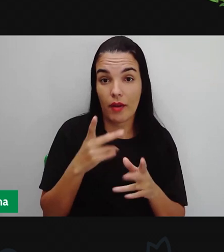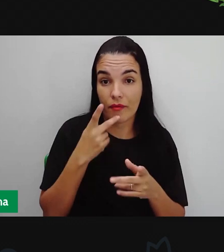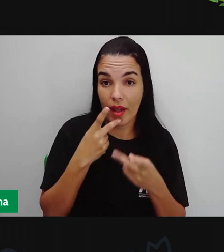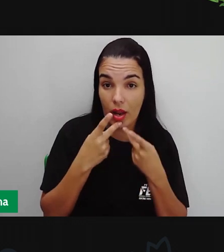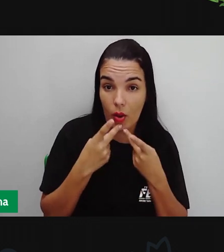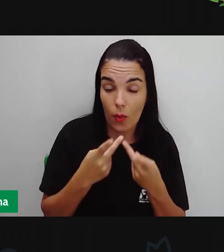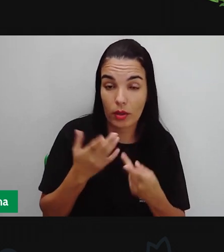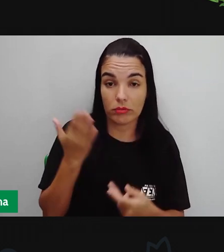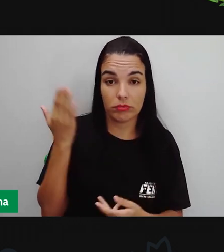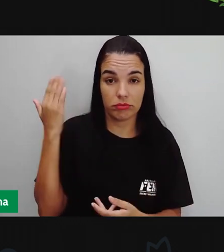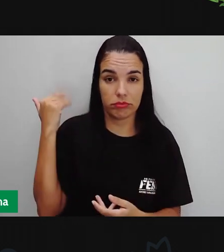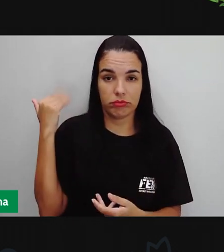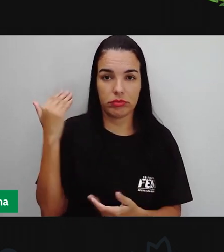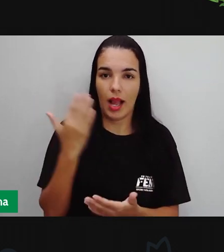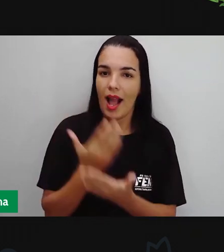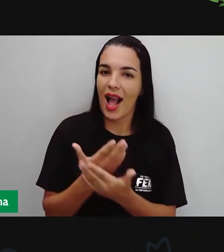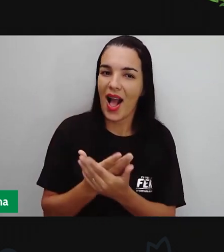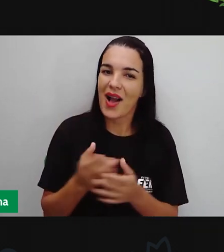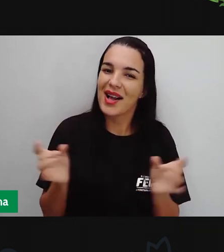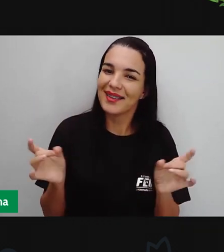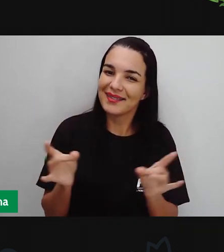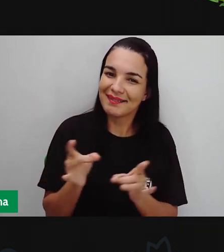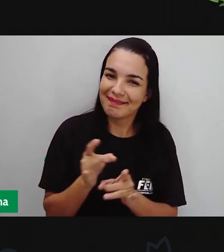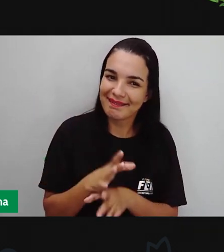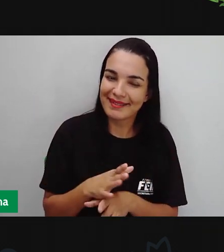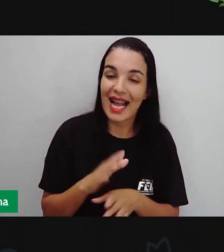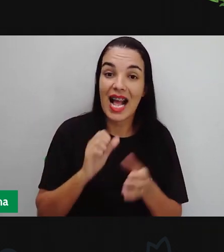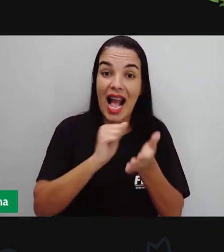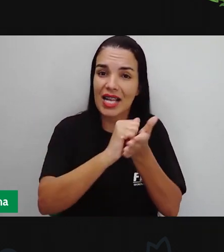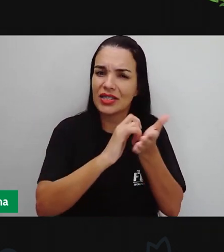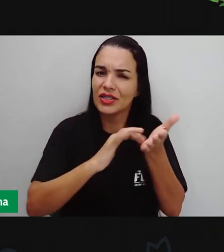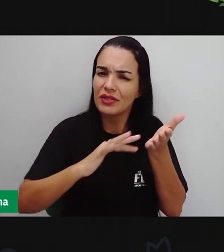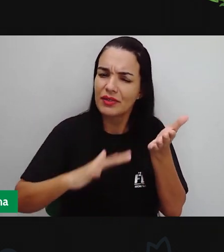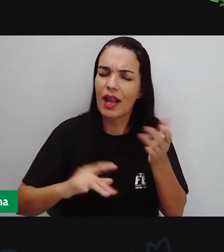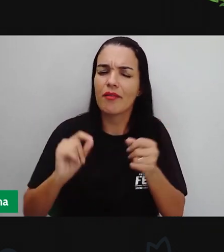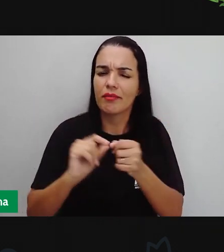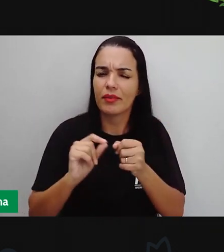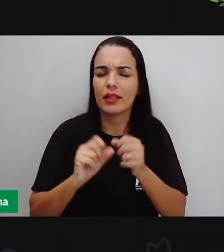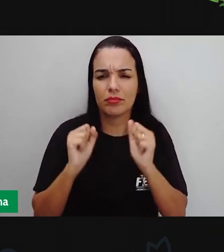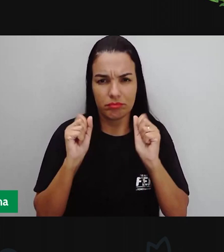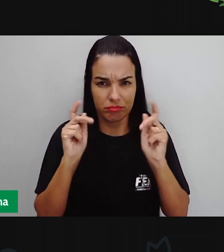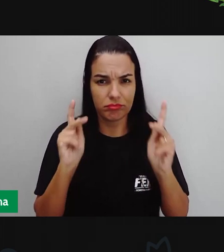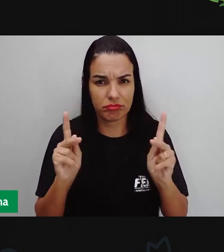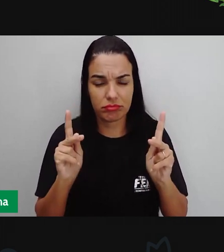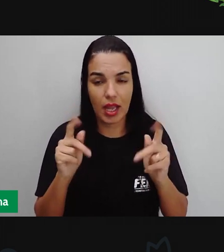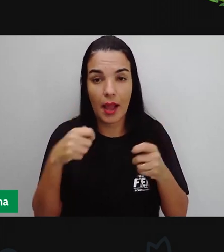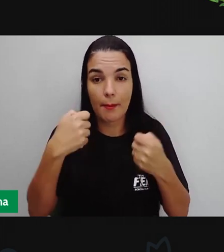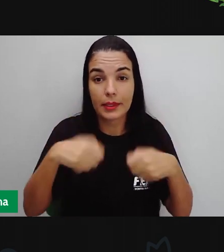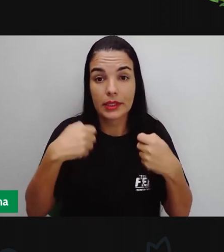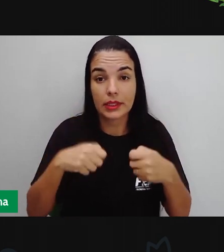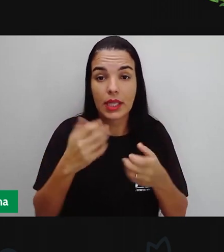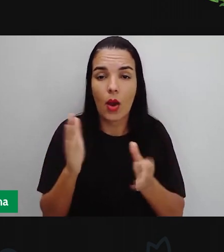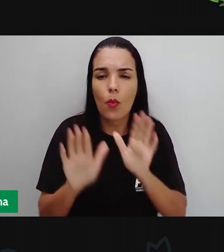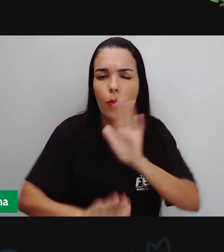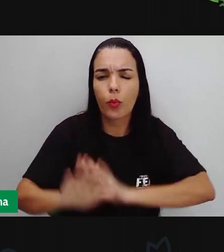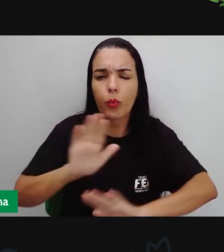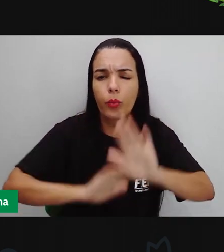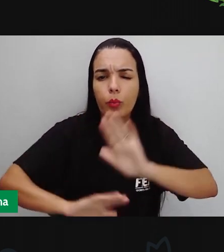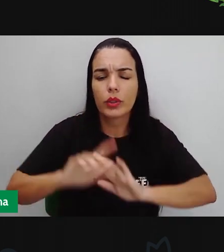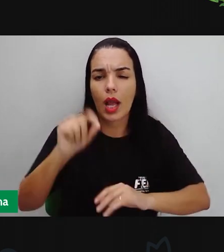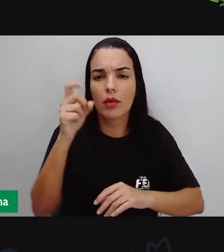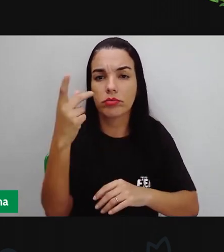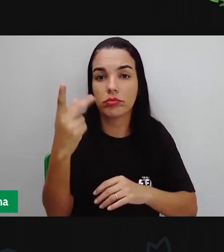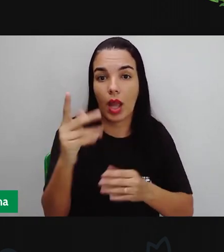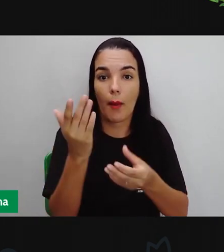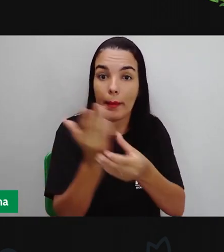anteriormente essa aula se encerra por aqui façam as atividades cuidem desse material que esse material deve ser entregue às